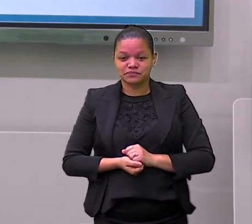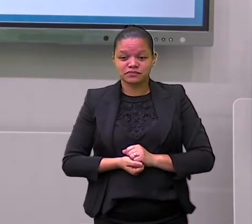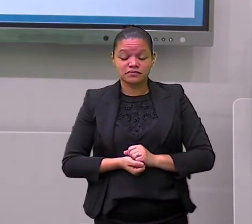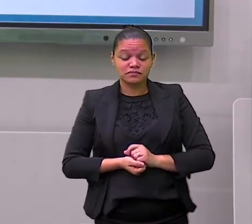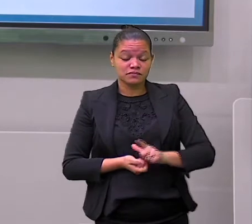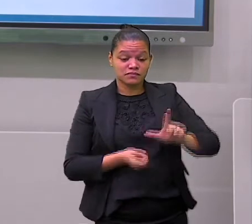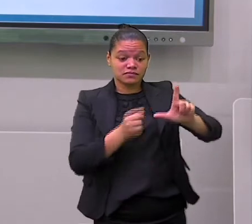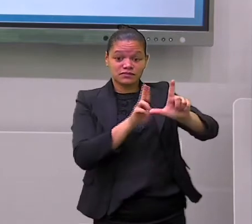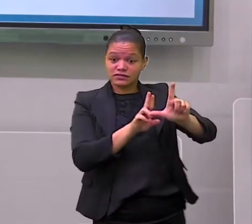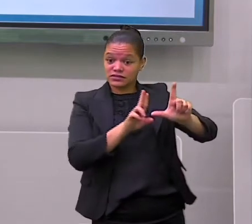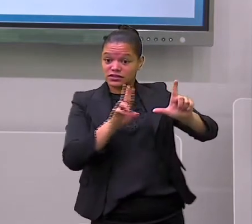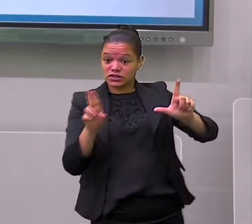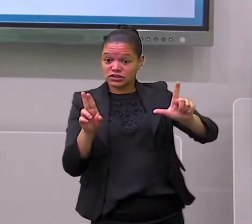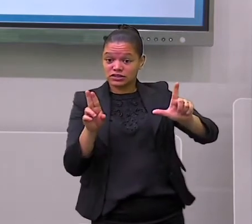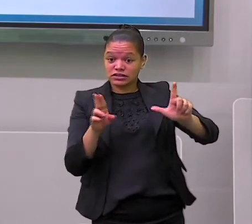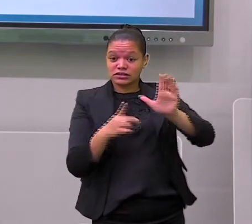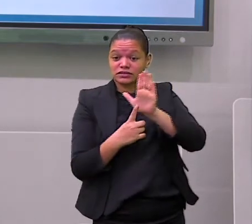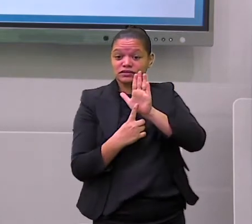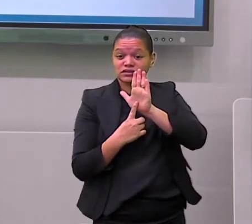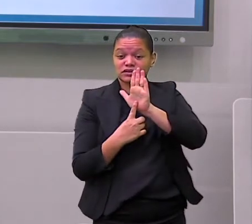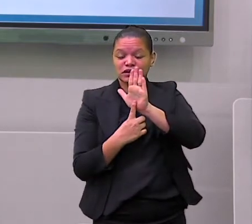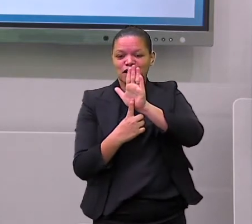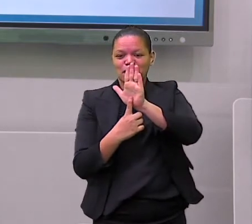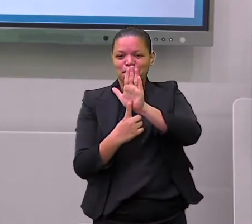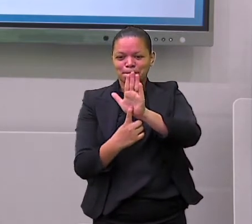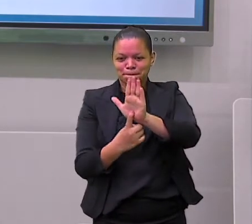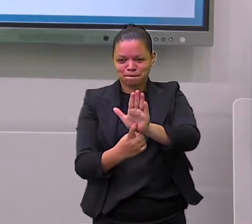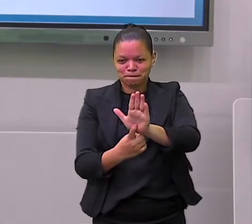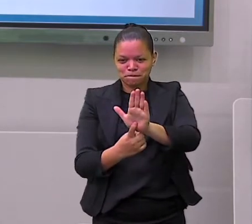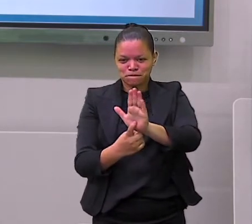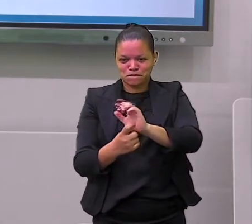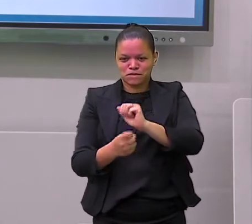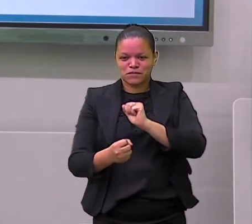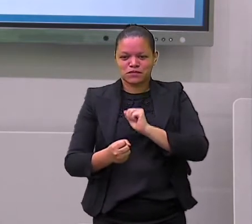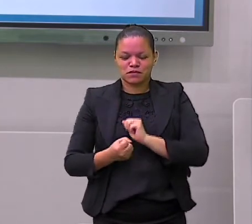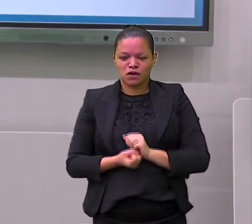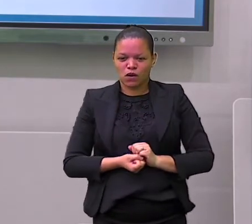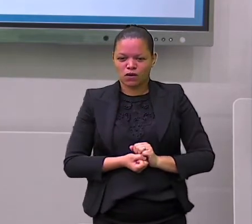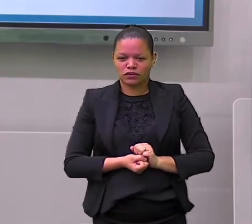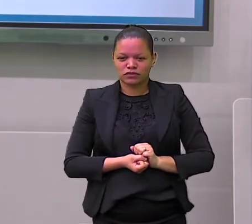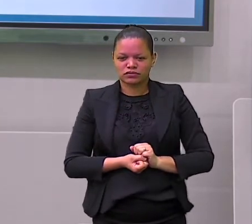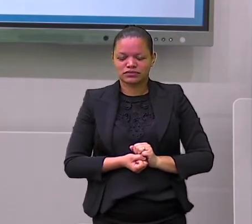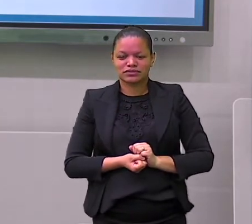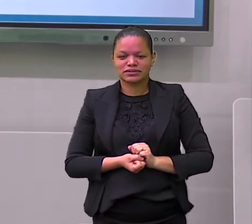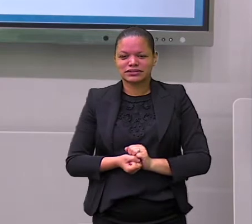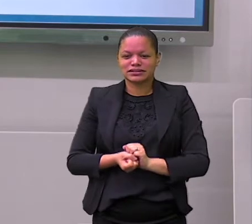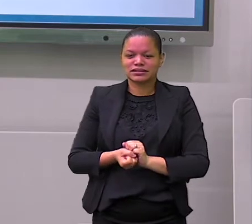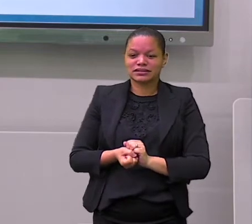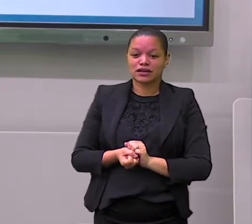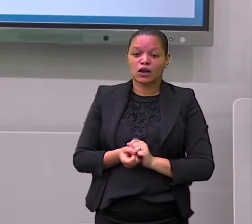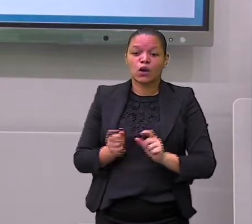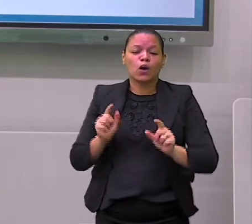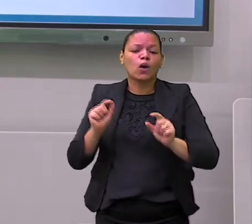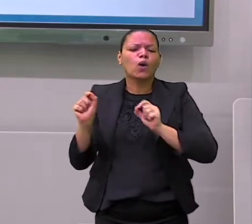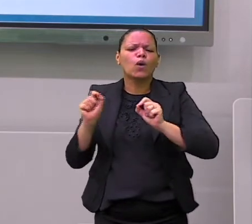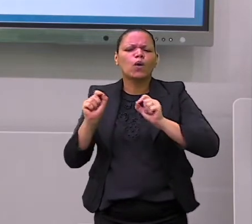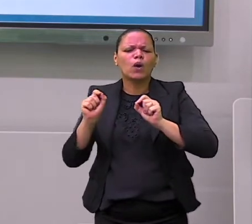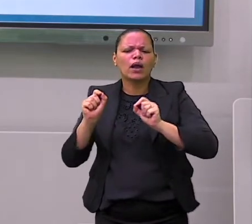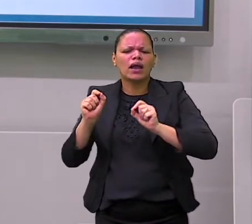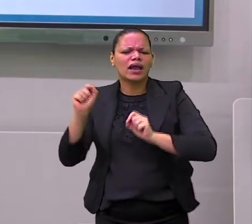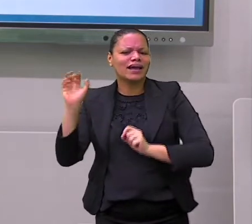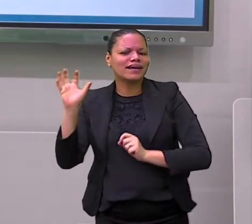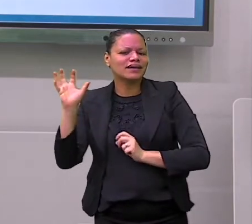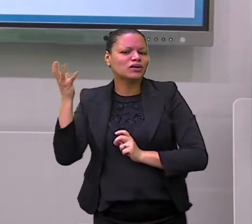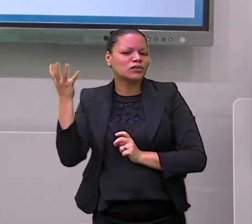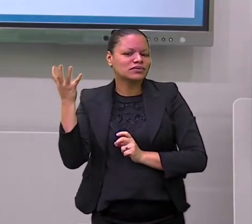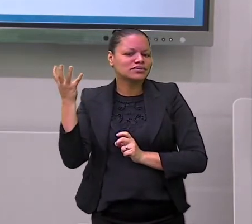ela vem trazer mais conhecimento sobre aquela imagem que você está vendo.